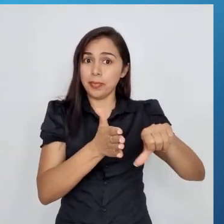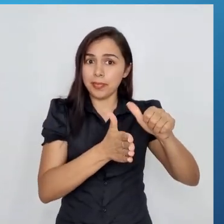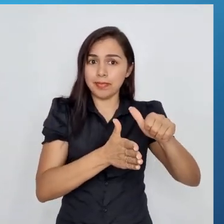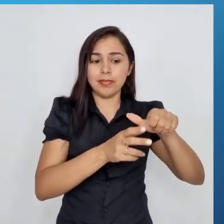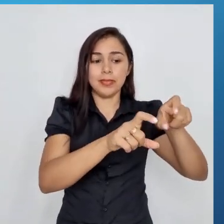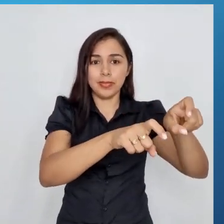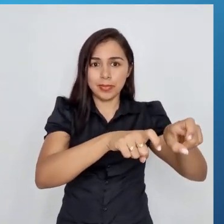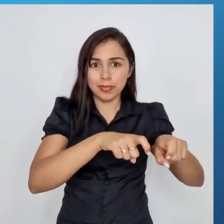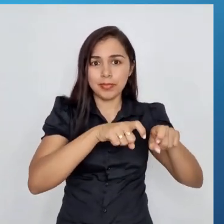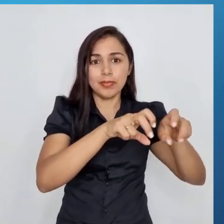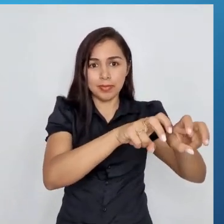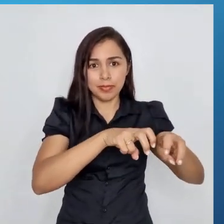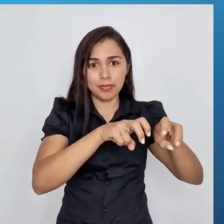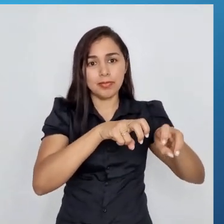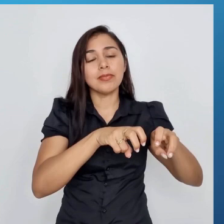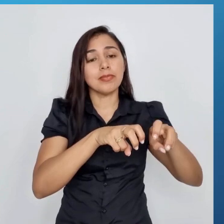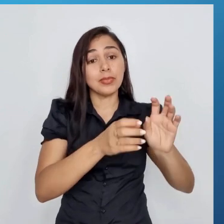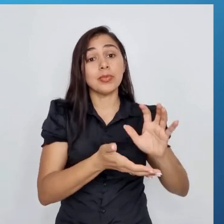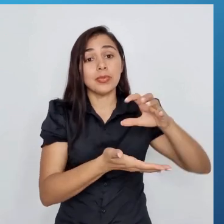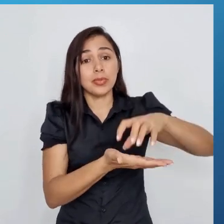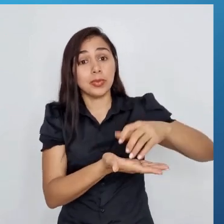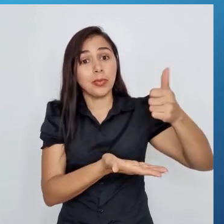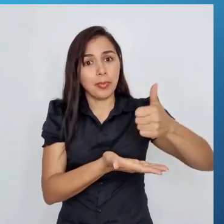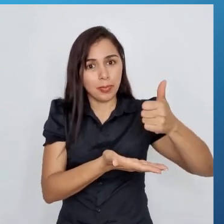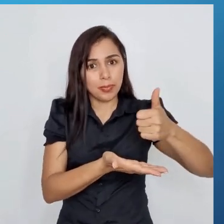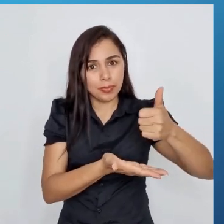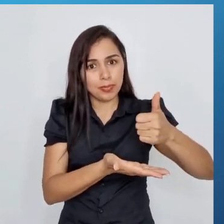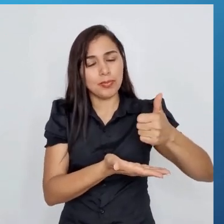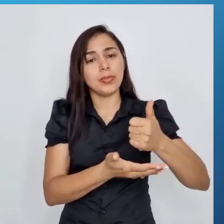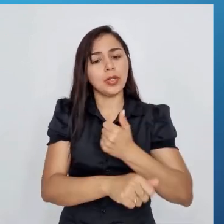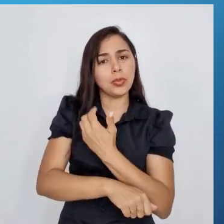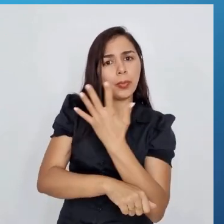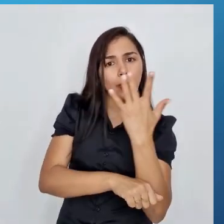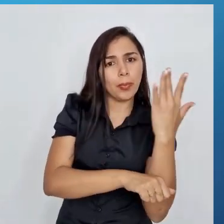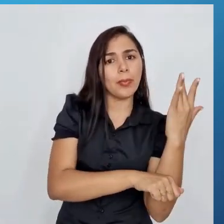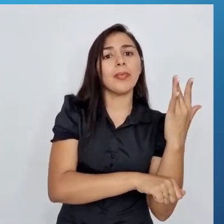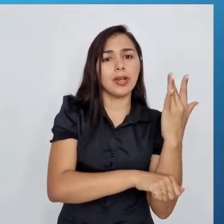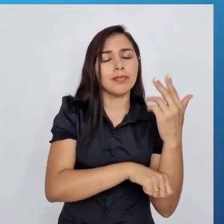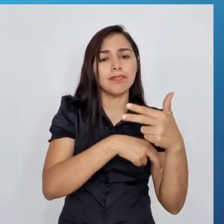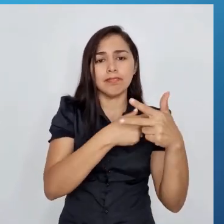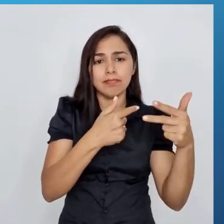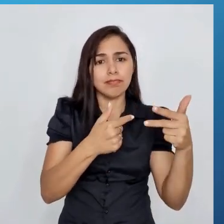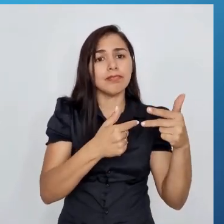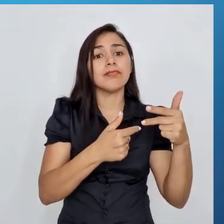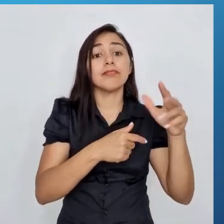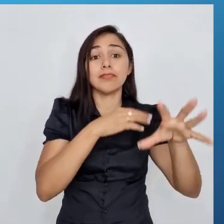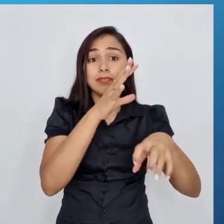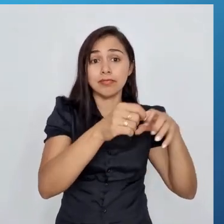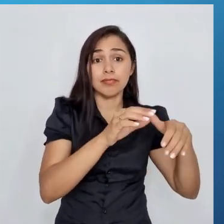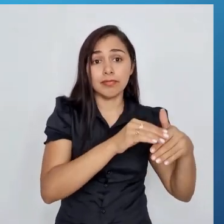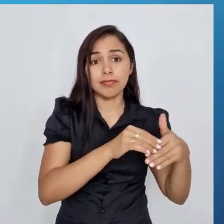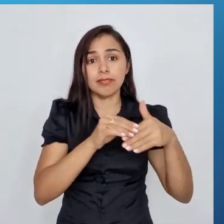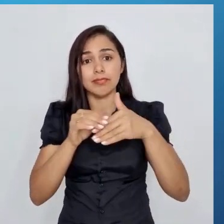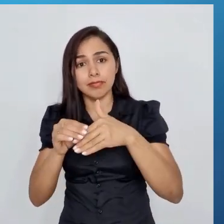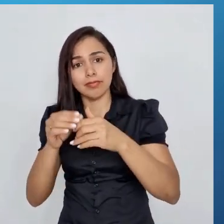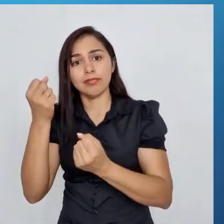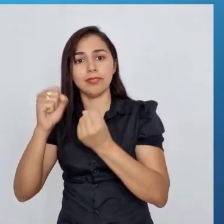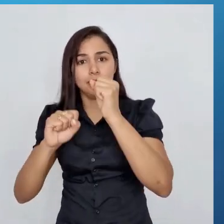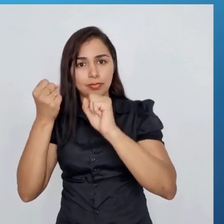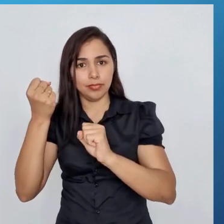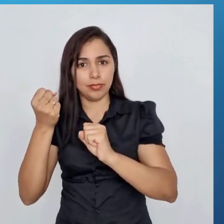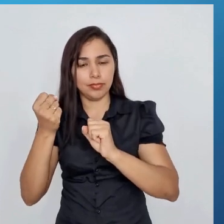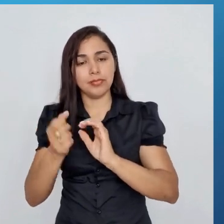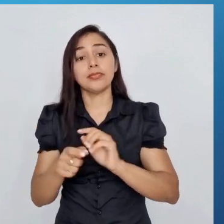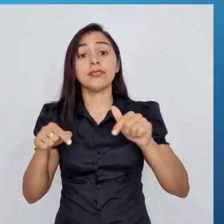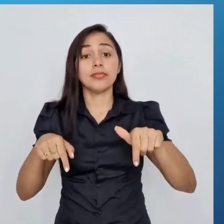tá bom? O setor primário é um setor que produz as matérias-primas da indústria. Aqui,